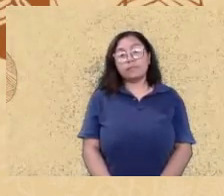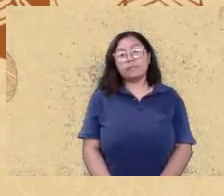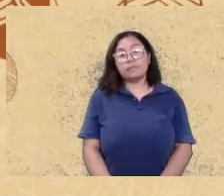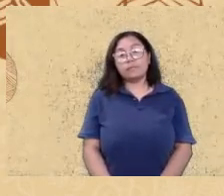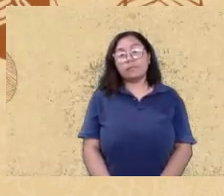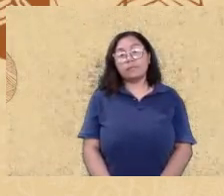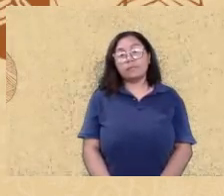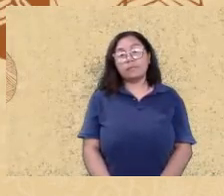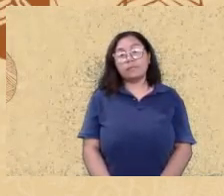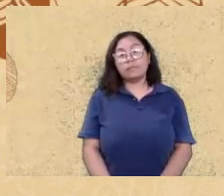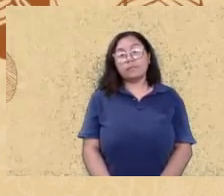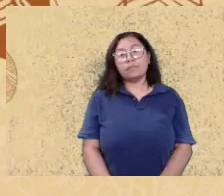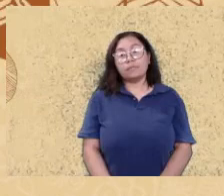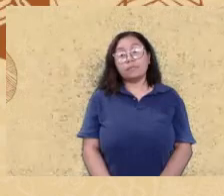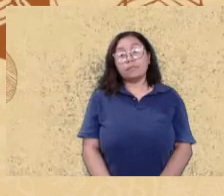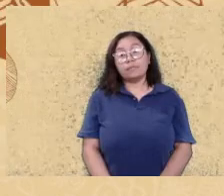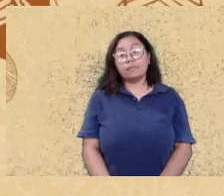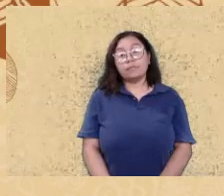aqui está